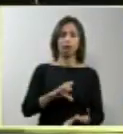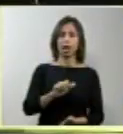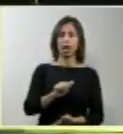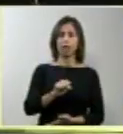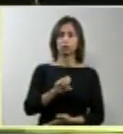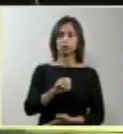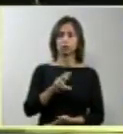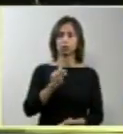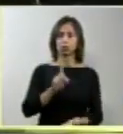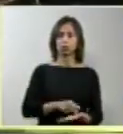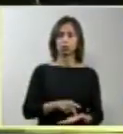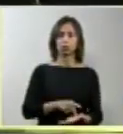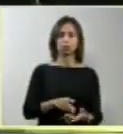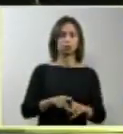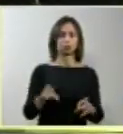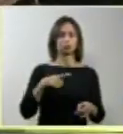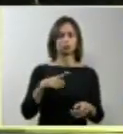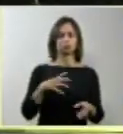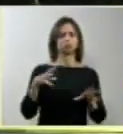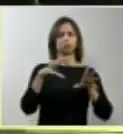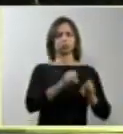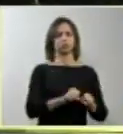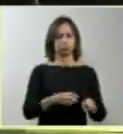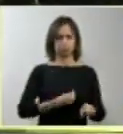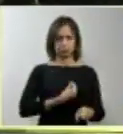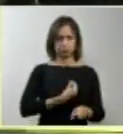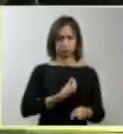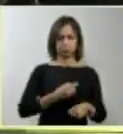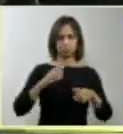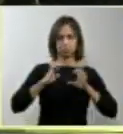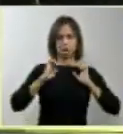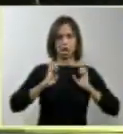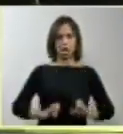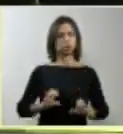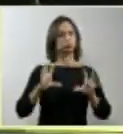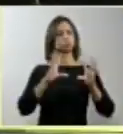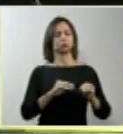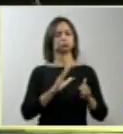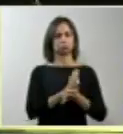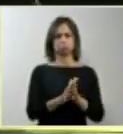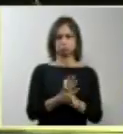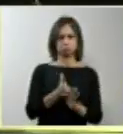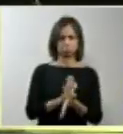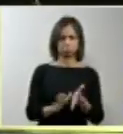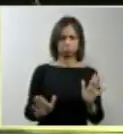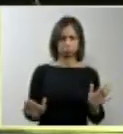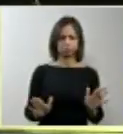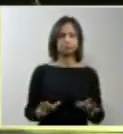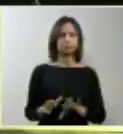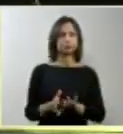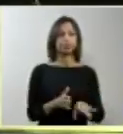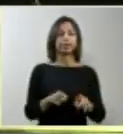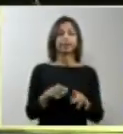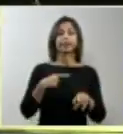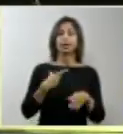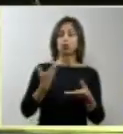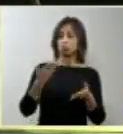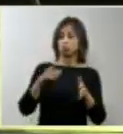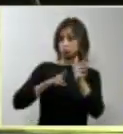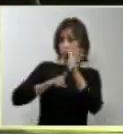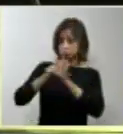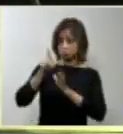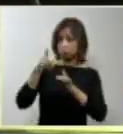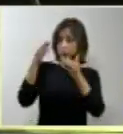há nem invasão de privacidade, nem nenhuma quebra ética de nenhuma sorte. Eu gostaria de dizer à professora Lenise,